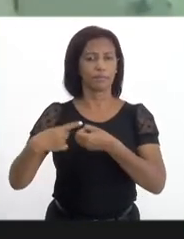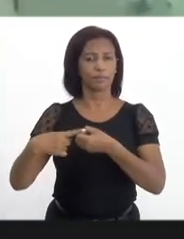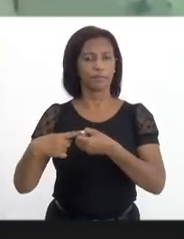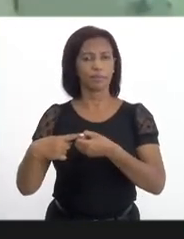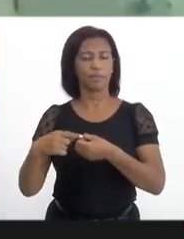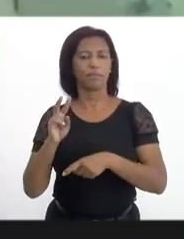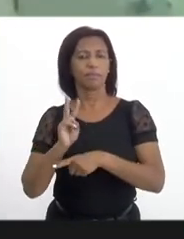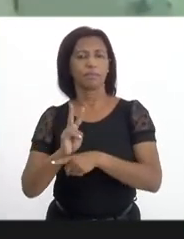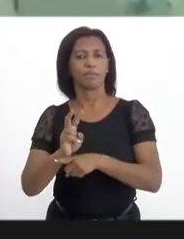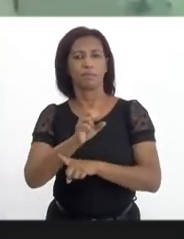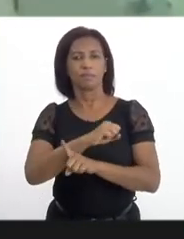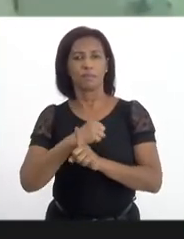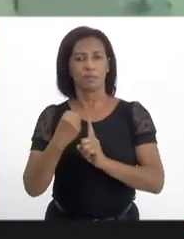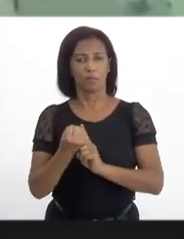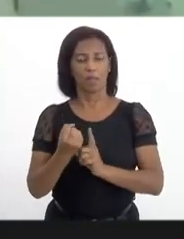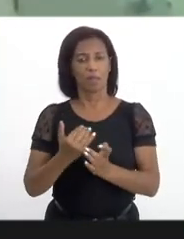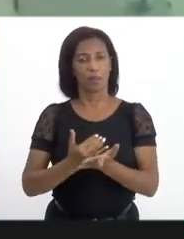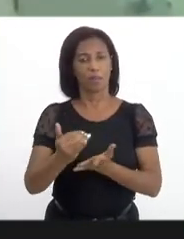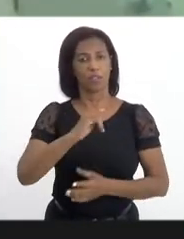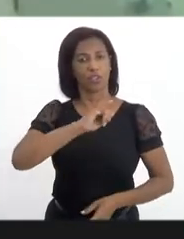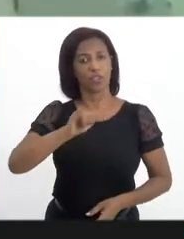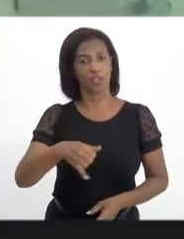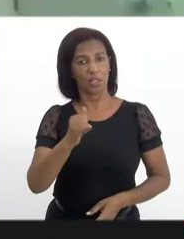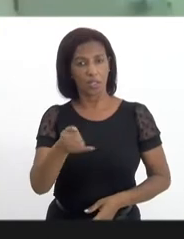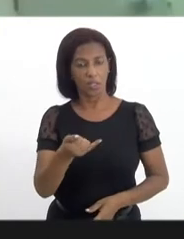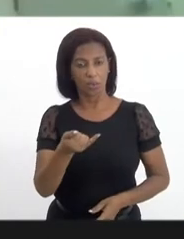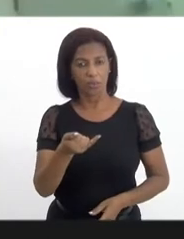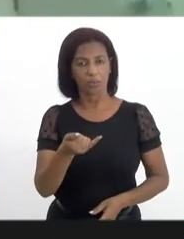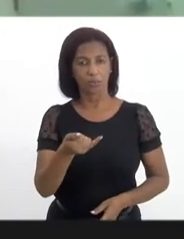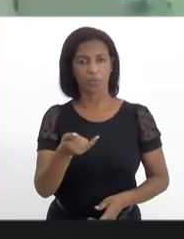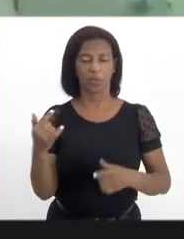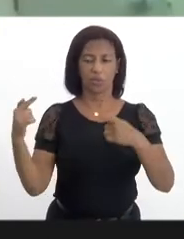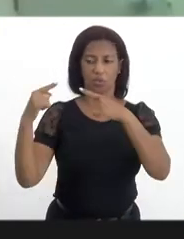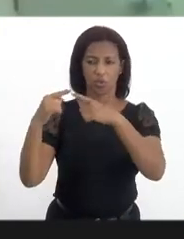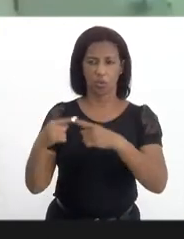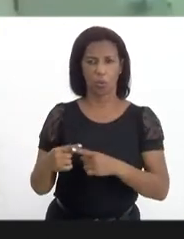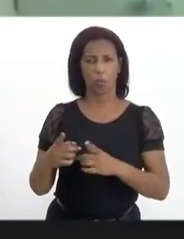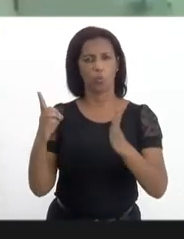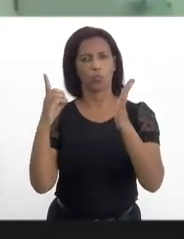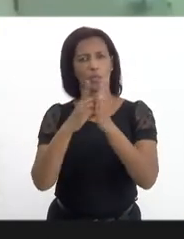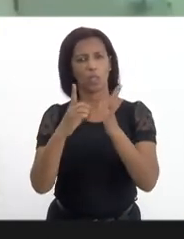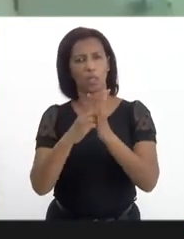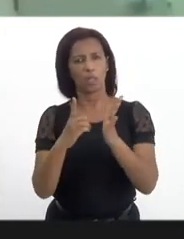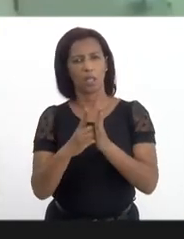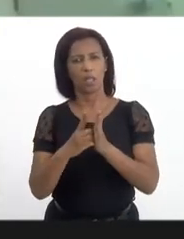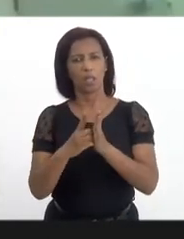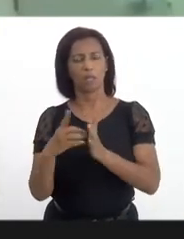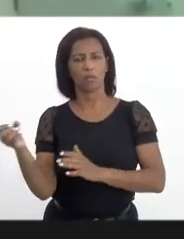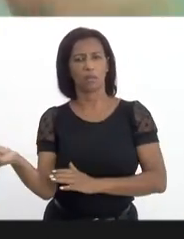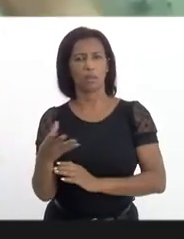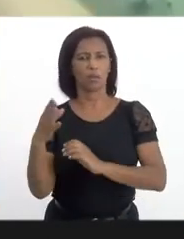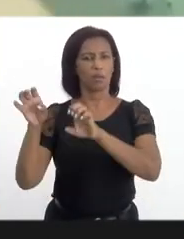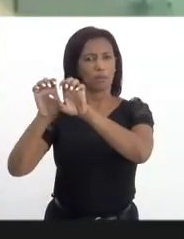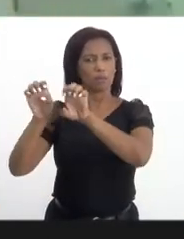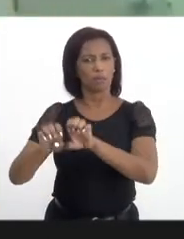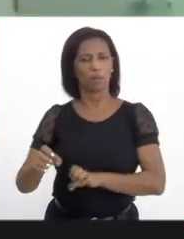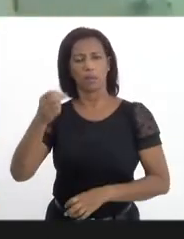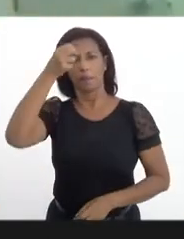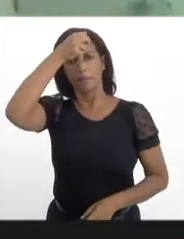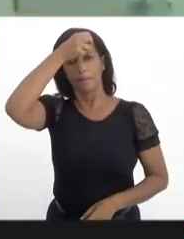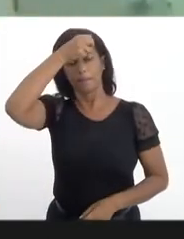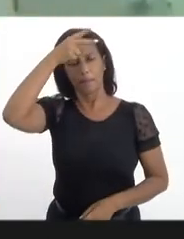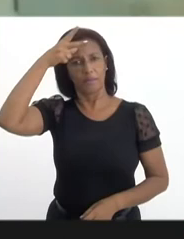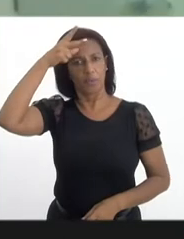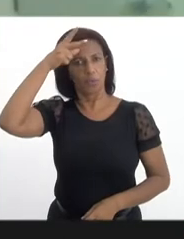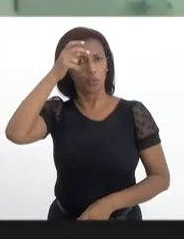Assistência Social. A partir de janeiro, e de acordo com o novo decreto da nova estruturação da Prefeitura do Rio,